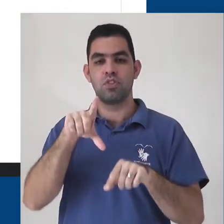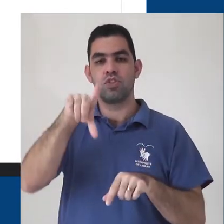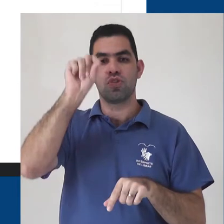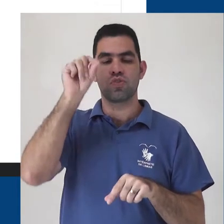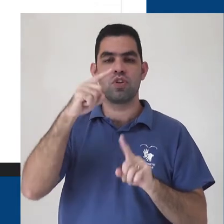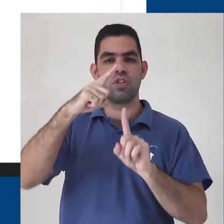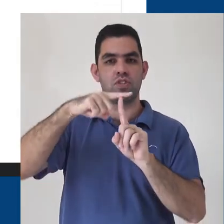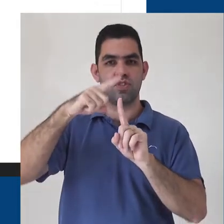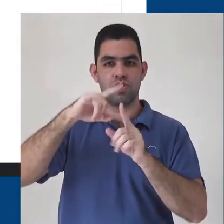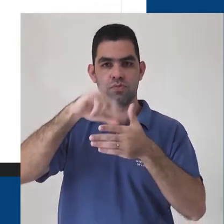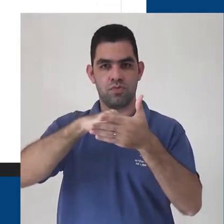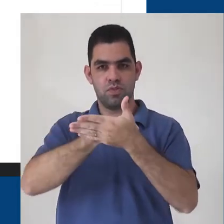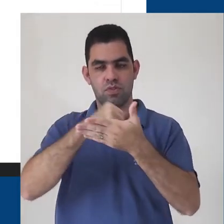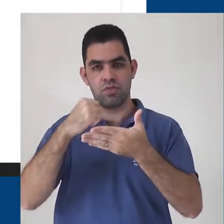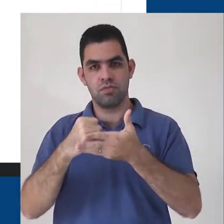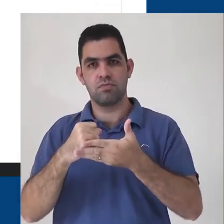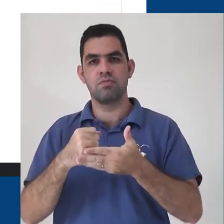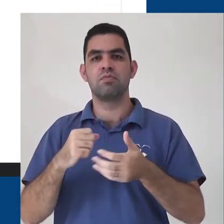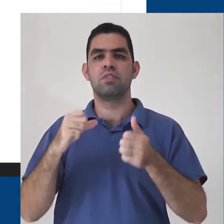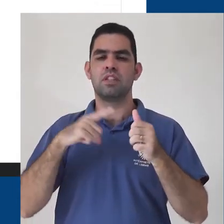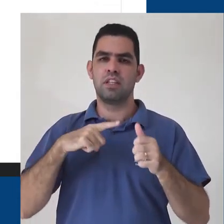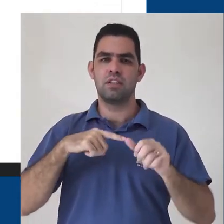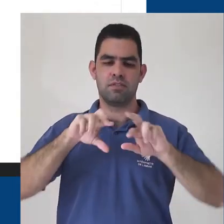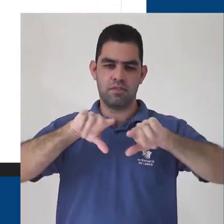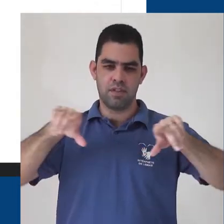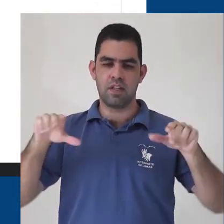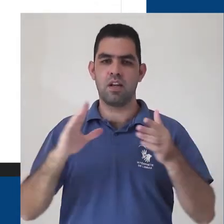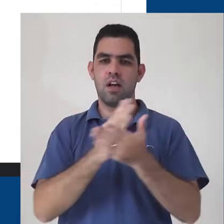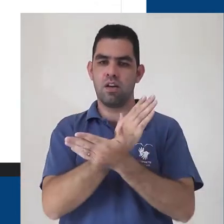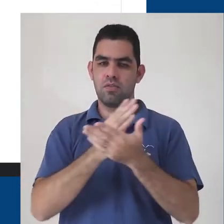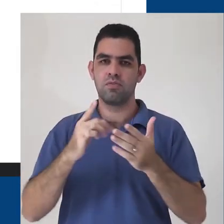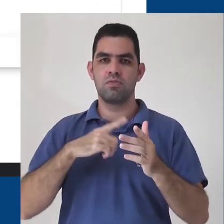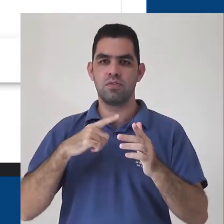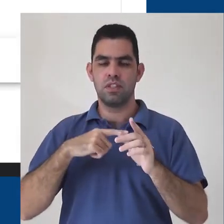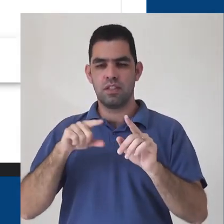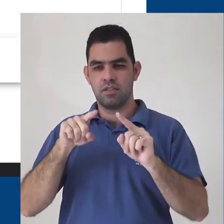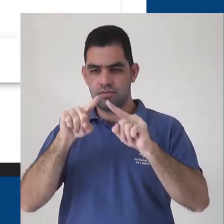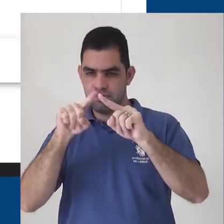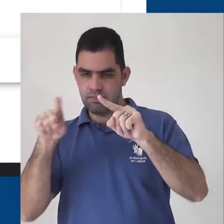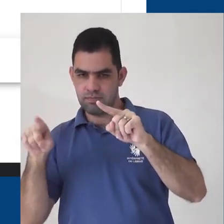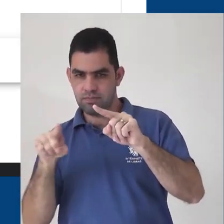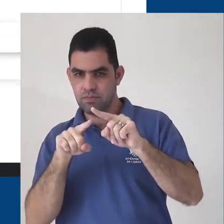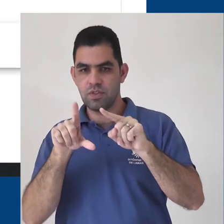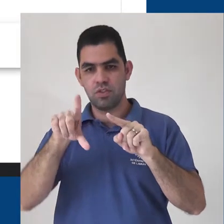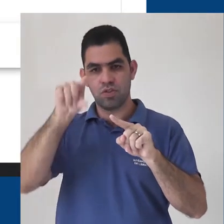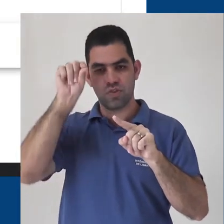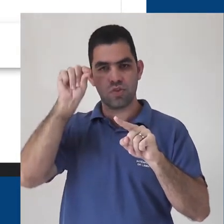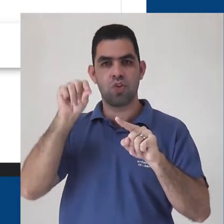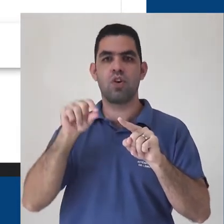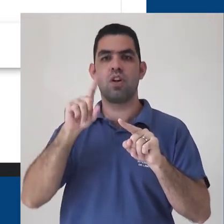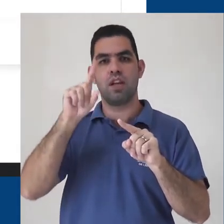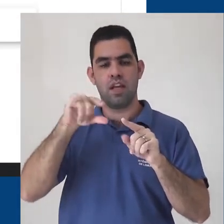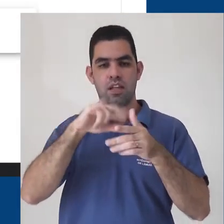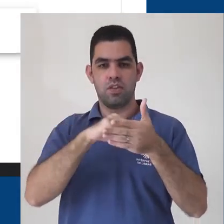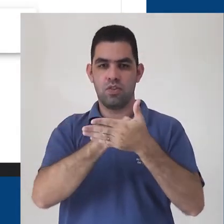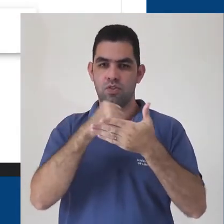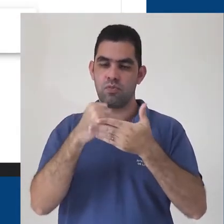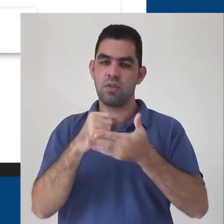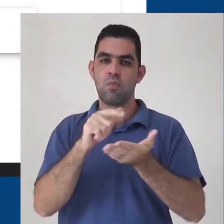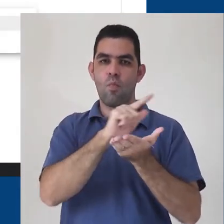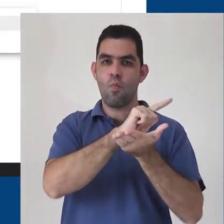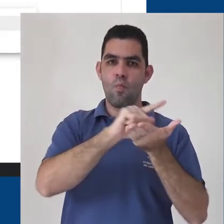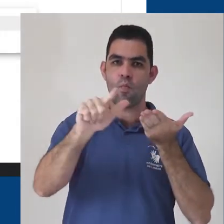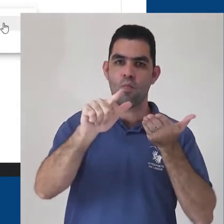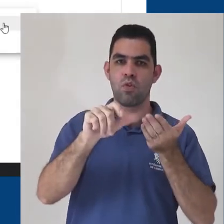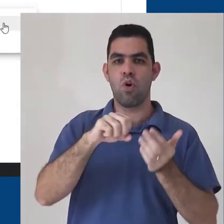arquivo que você quer. Alguns arquivos têm uma setinha do lado direito. Isso te permite escolher se você vai querer criar um documento em branco